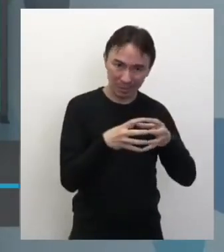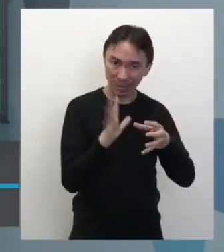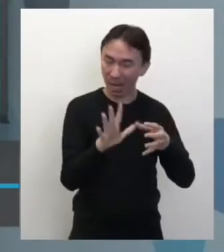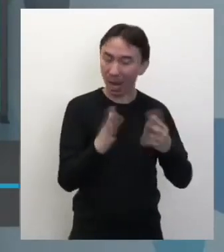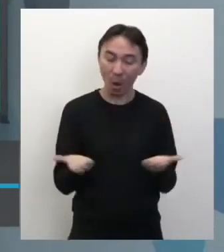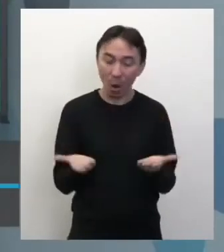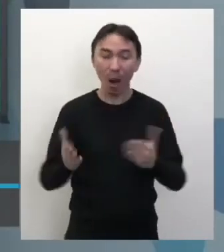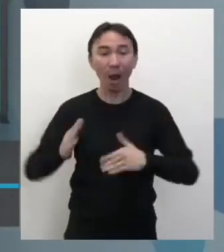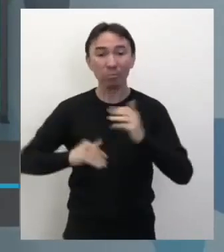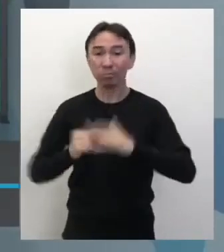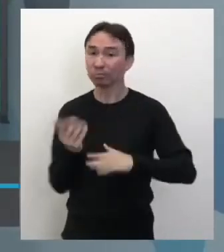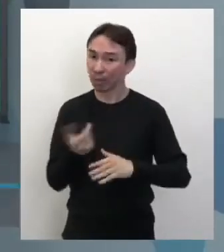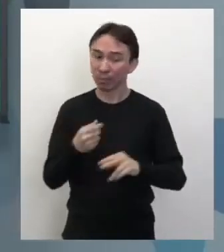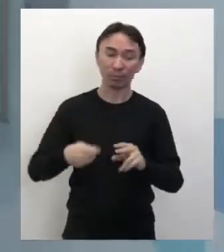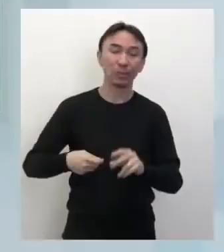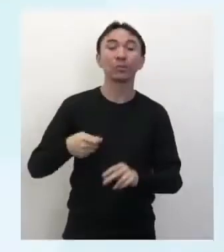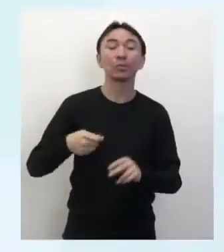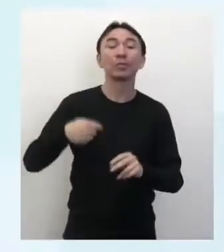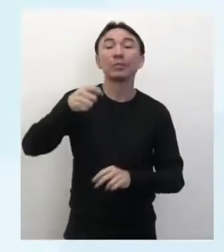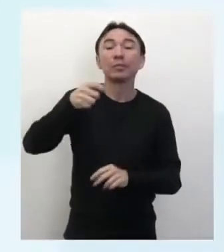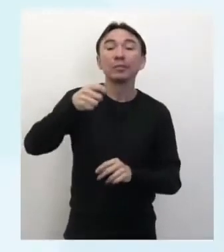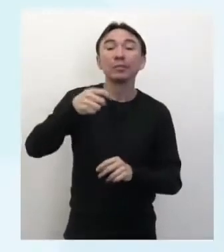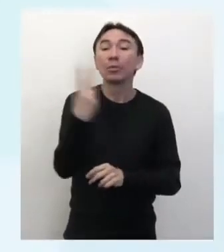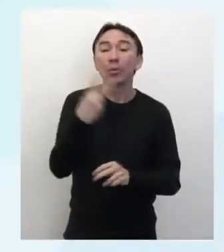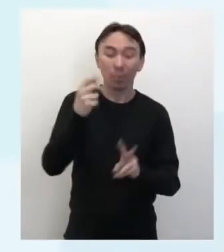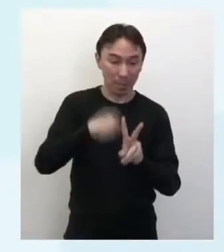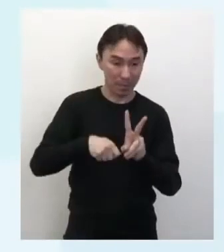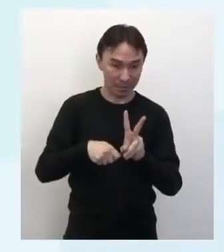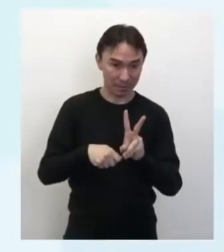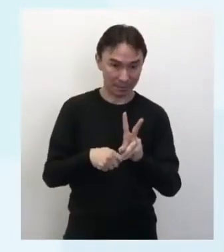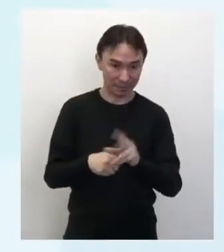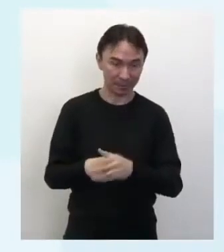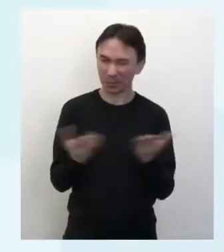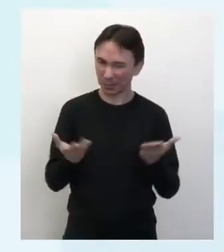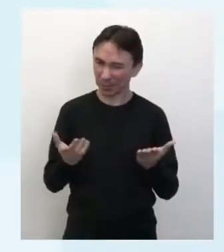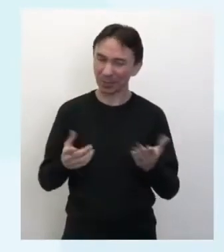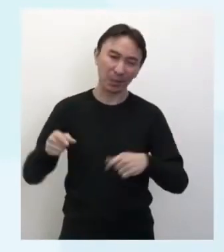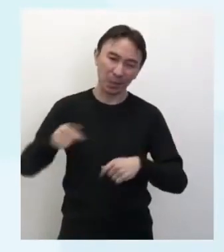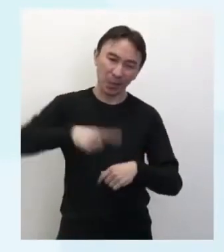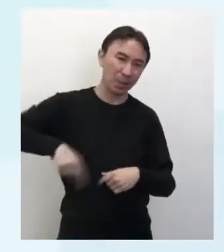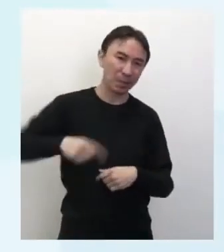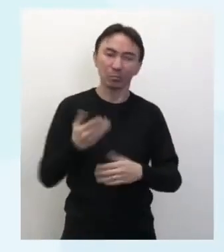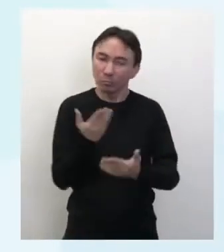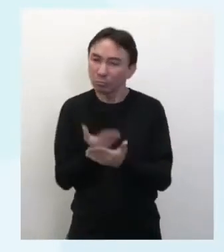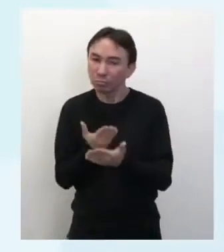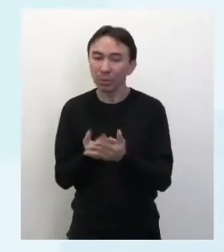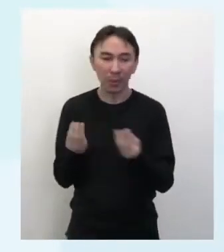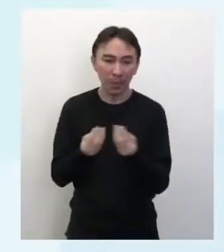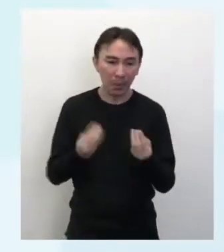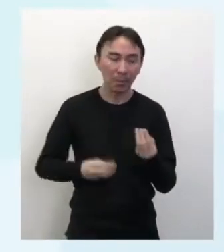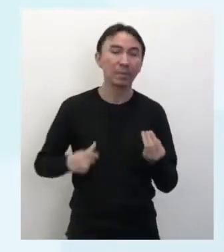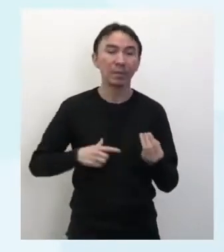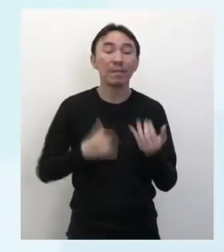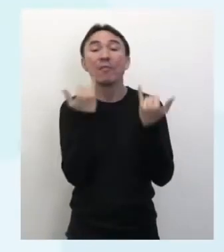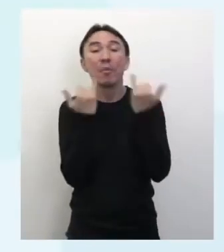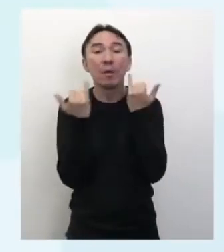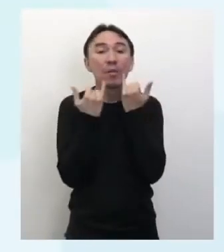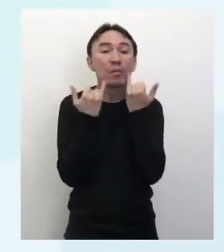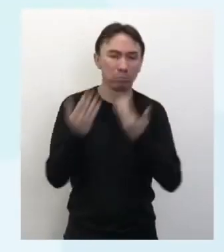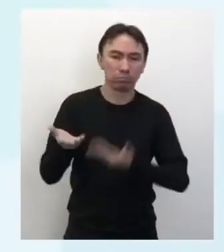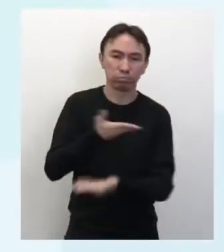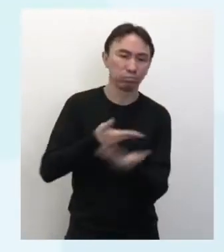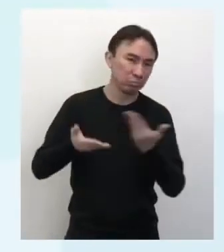tá bom? Bom, o que que nós vamos fazer aí então? Então, gente vai aí compartilhar informações, refletir, resolver